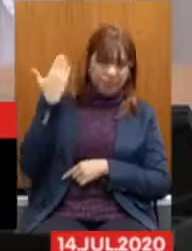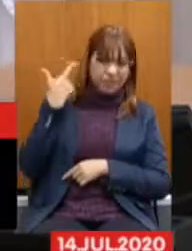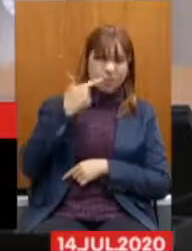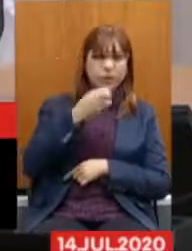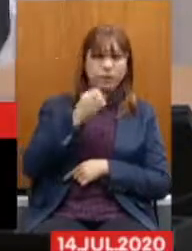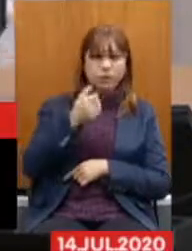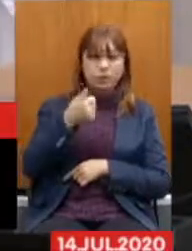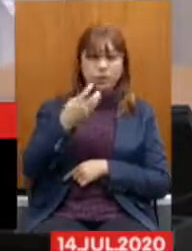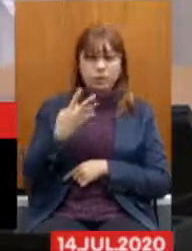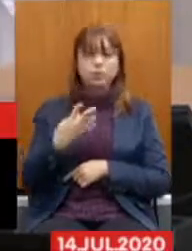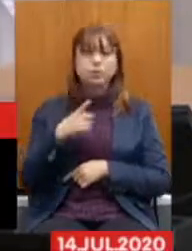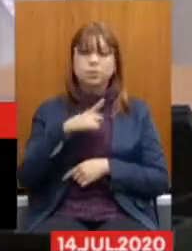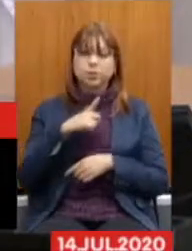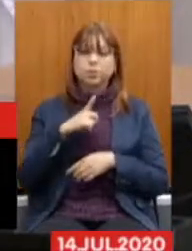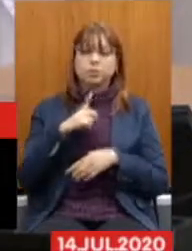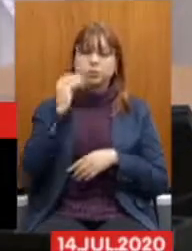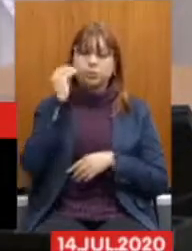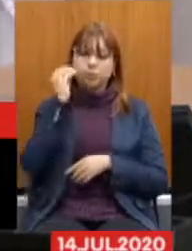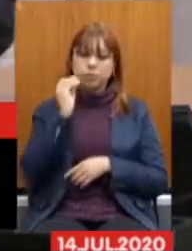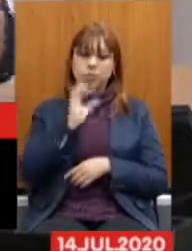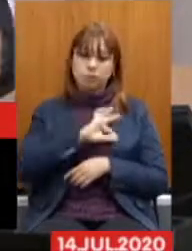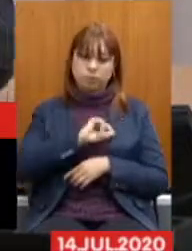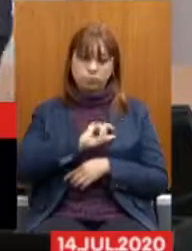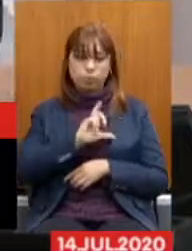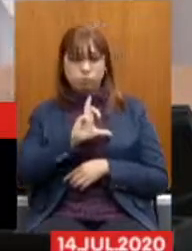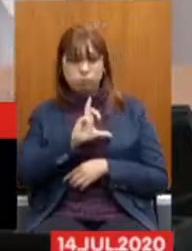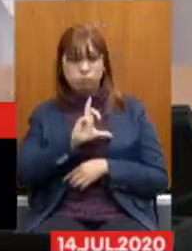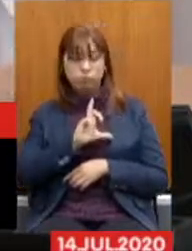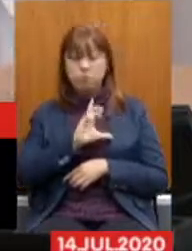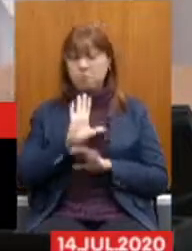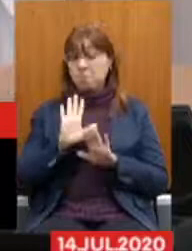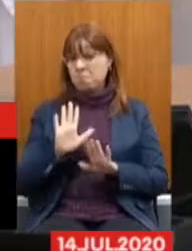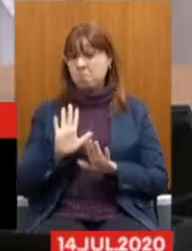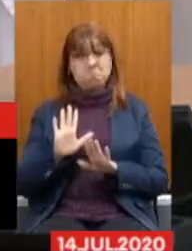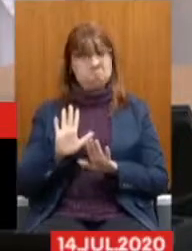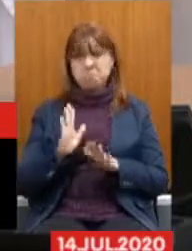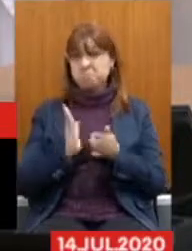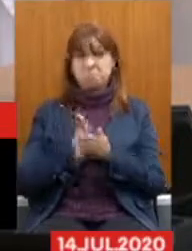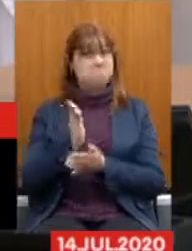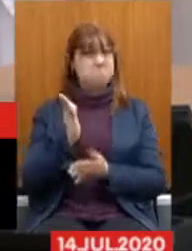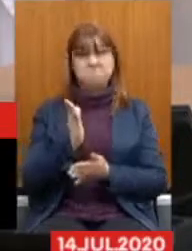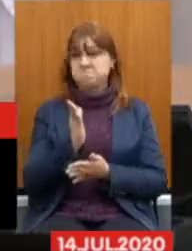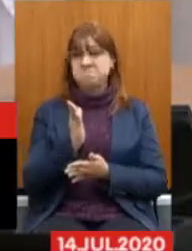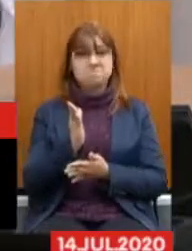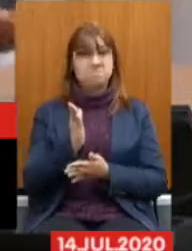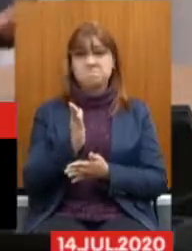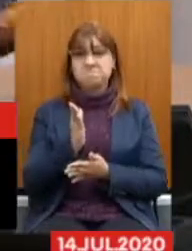de servidores para essa casa e, infelizmente, não foi aprovado. Foi arquivado.